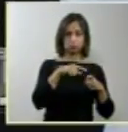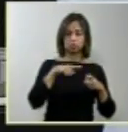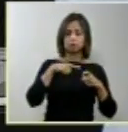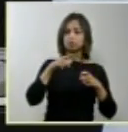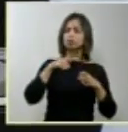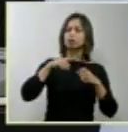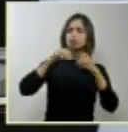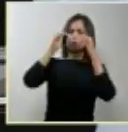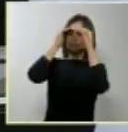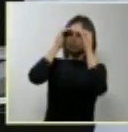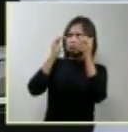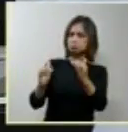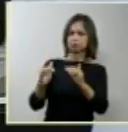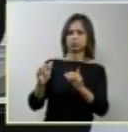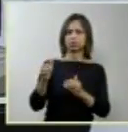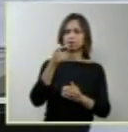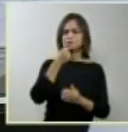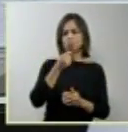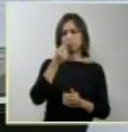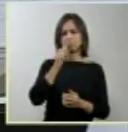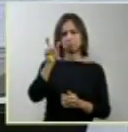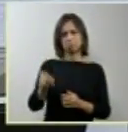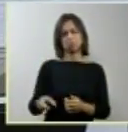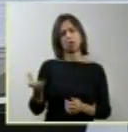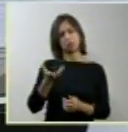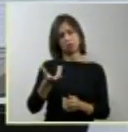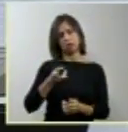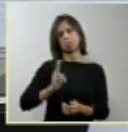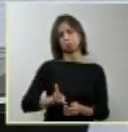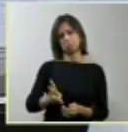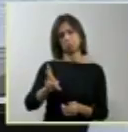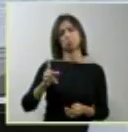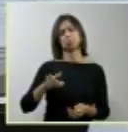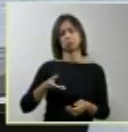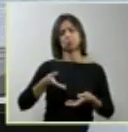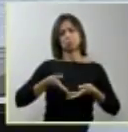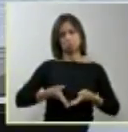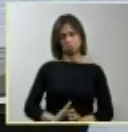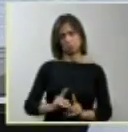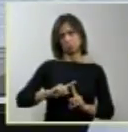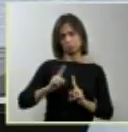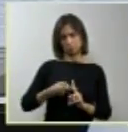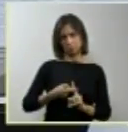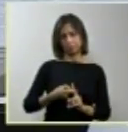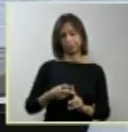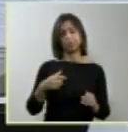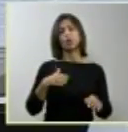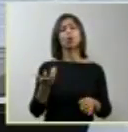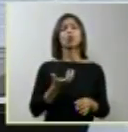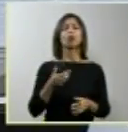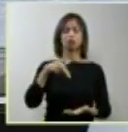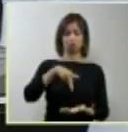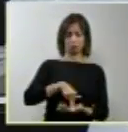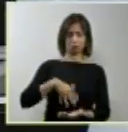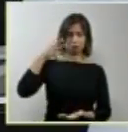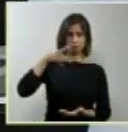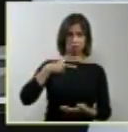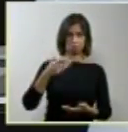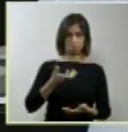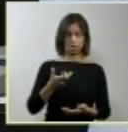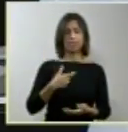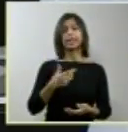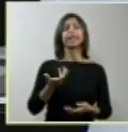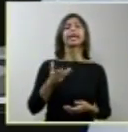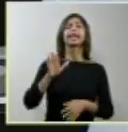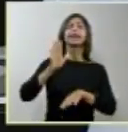a opção pela manutenção da gravidez. O que se pretende aqui é o direito